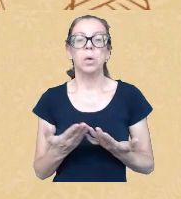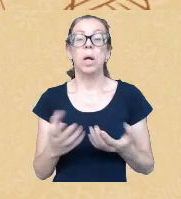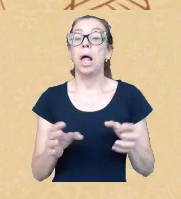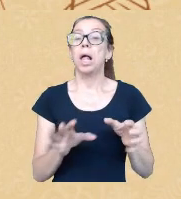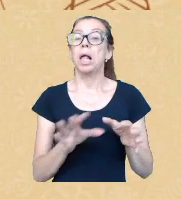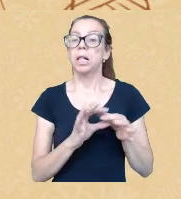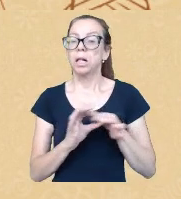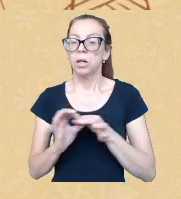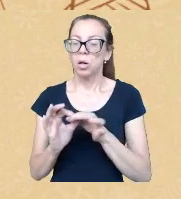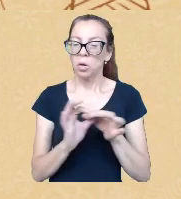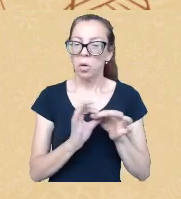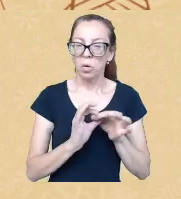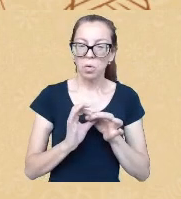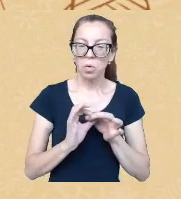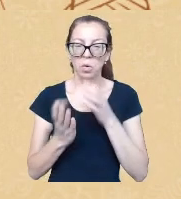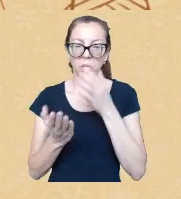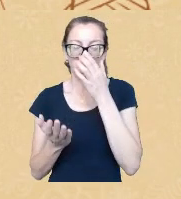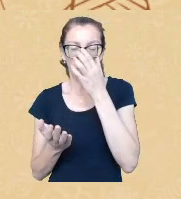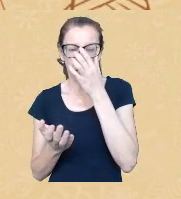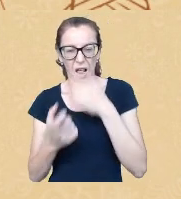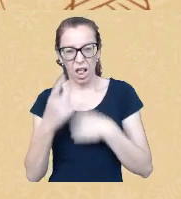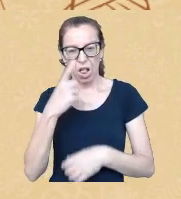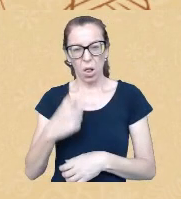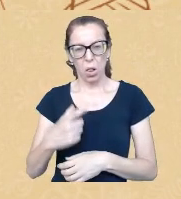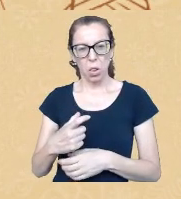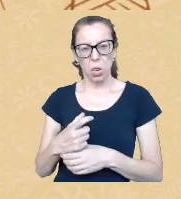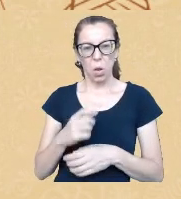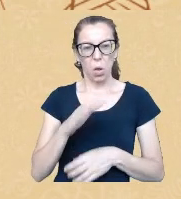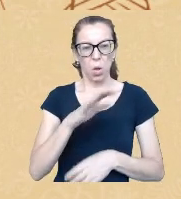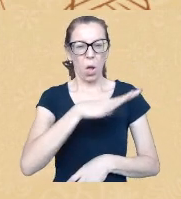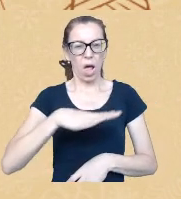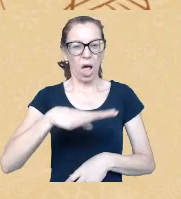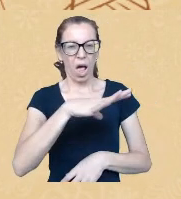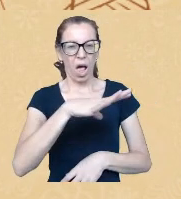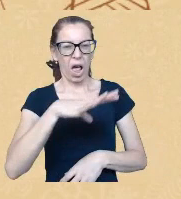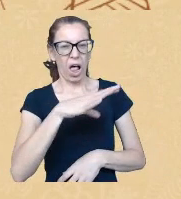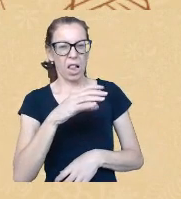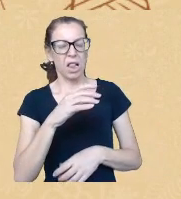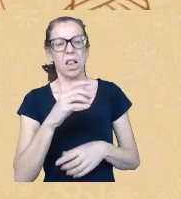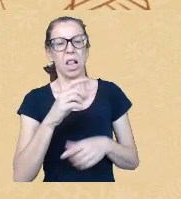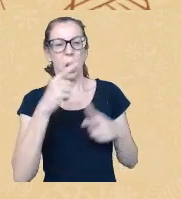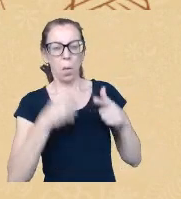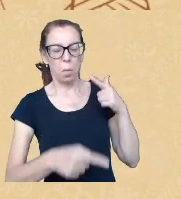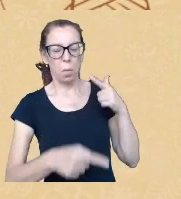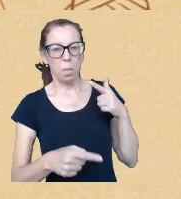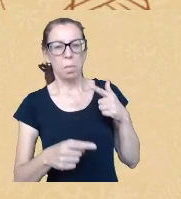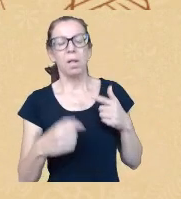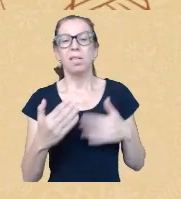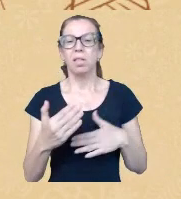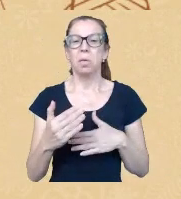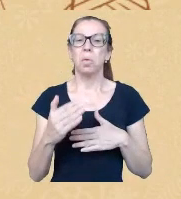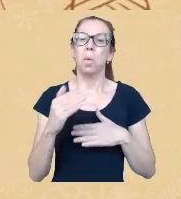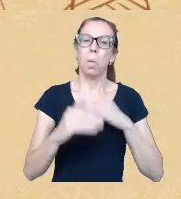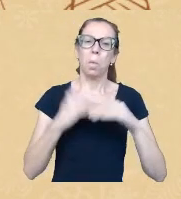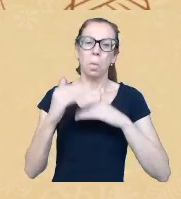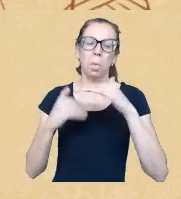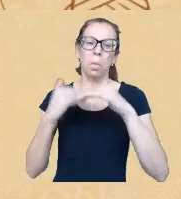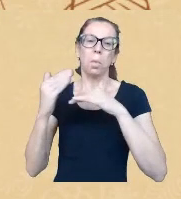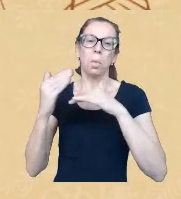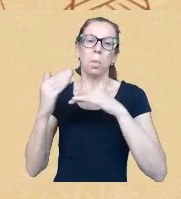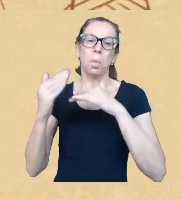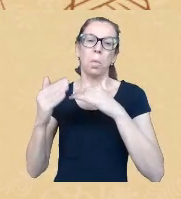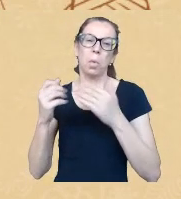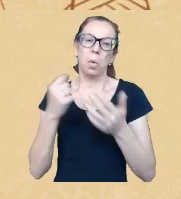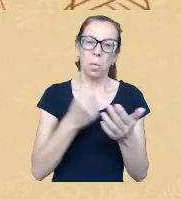forma de negar nosso direito a terra é outro desses desses processos de apagamento e aí voltando agora para o